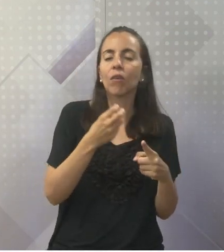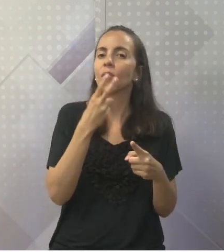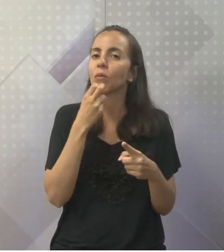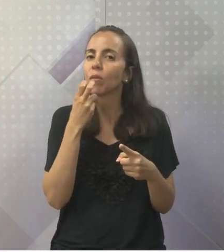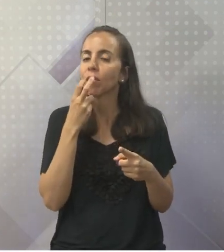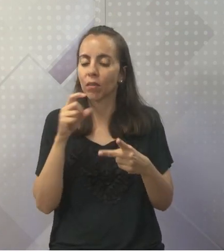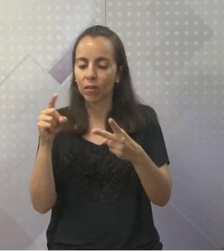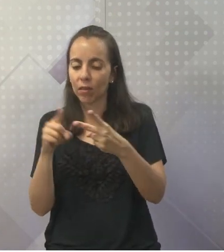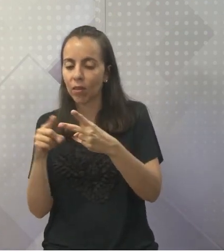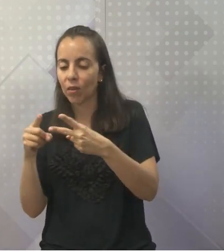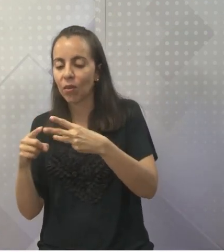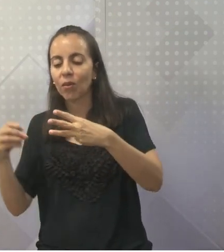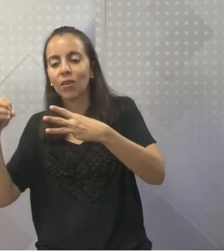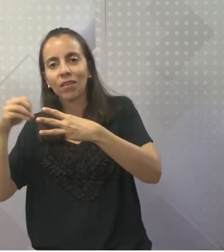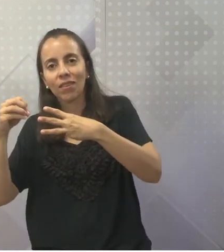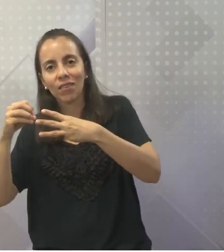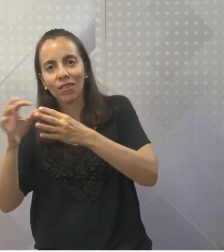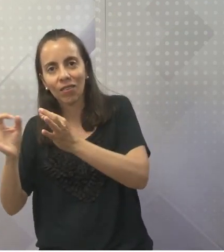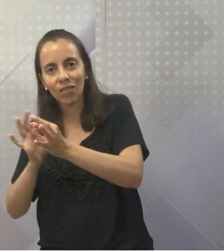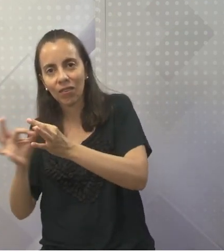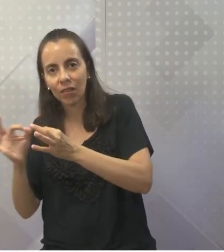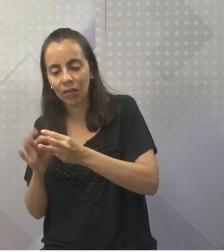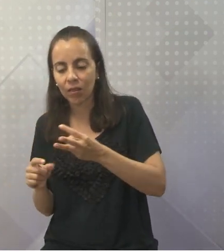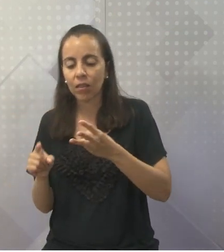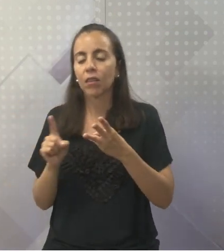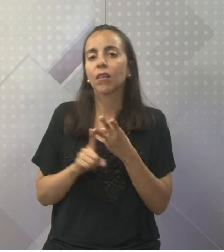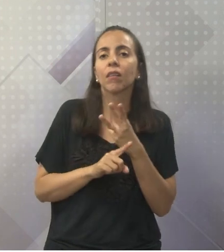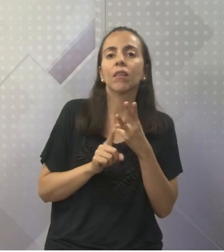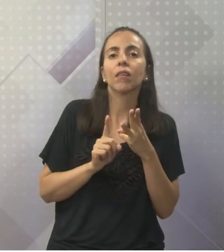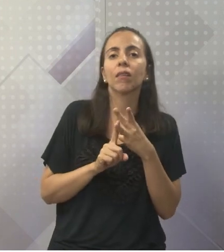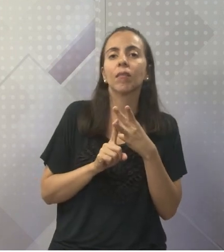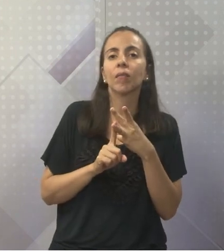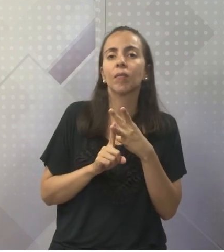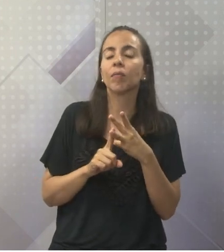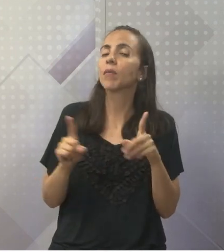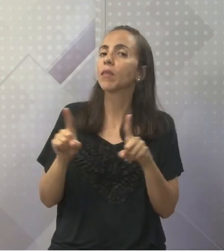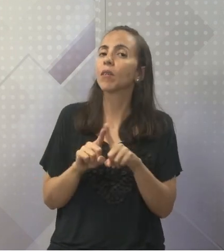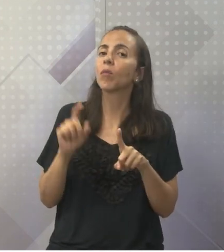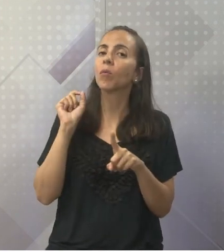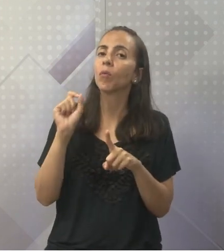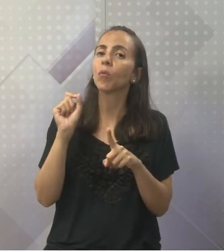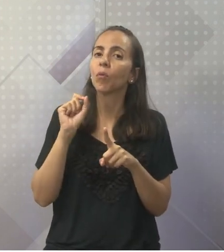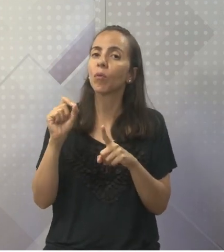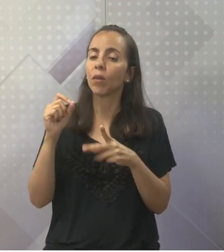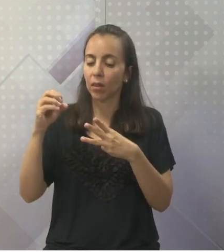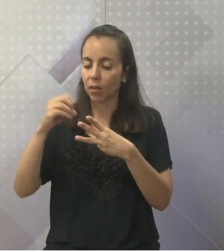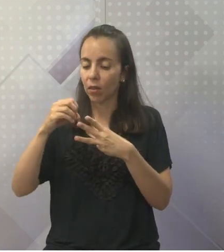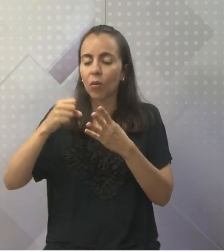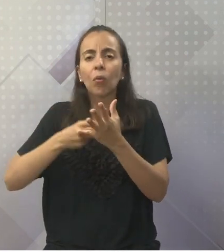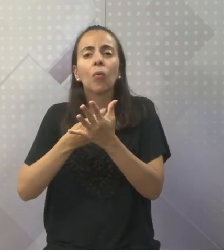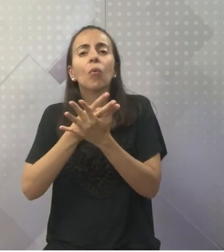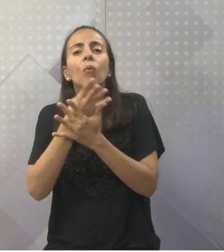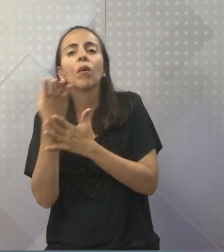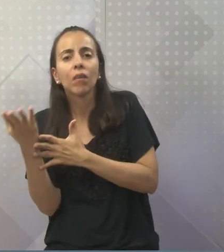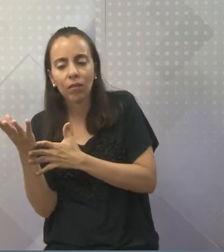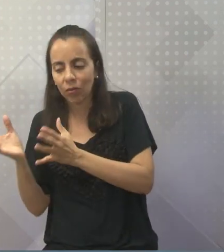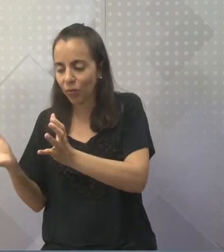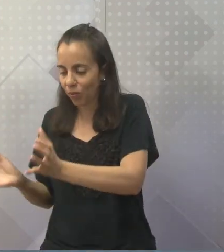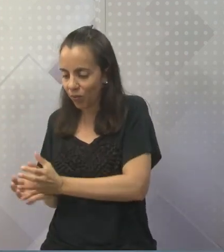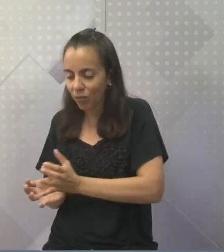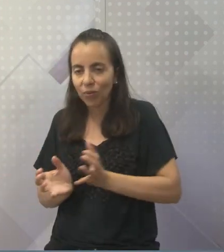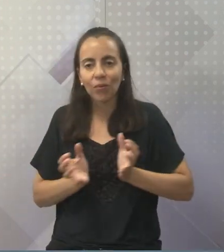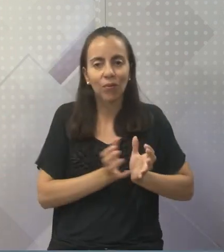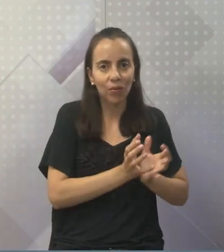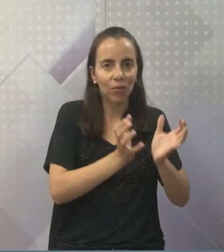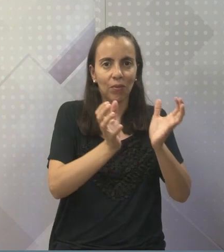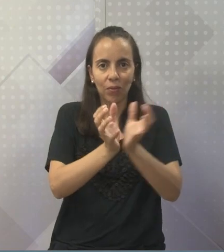celular e baseadas também no número de células. Lembra? Se